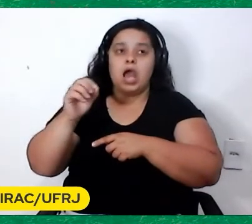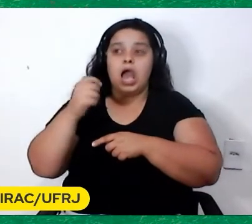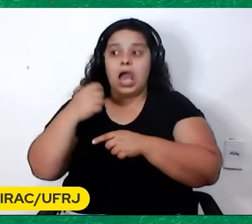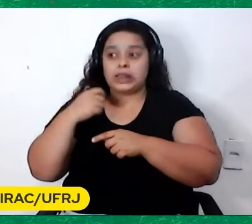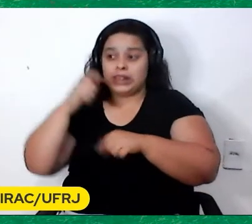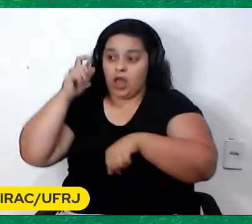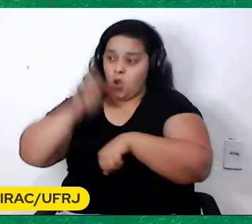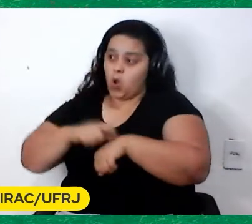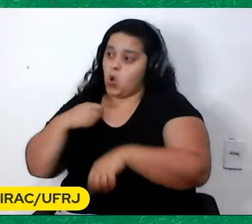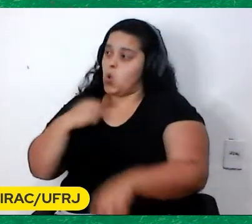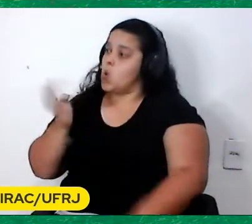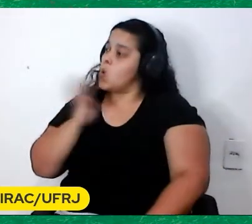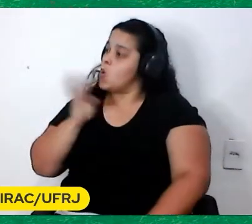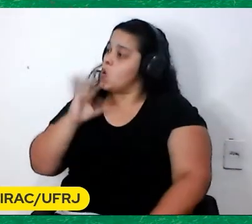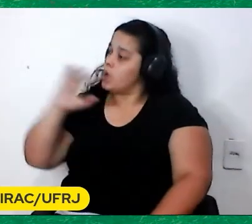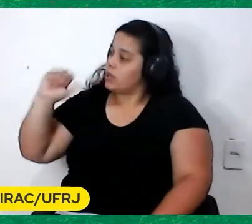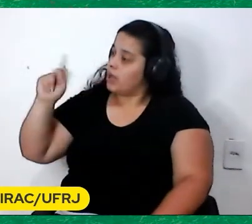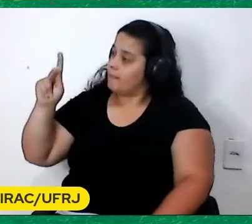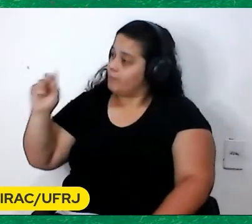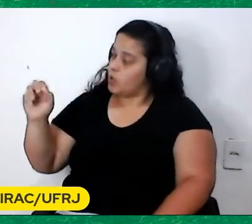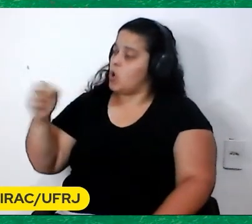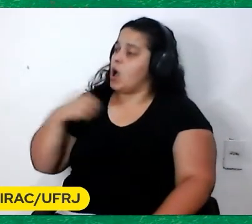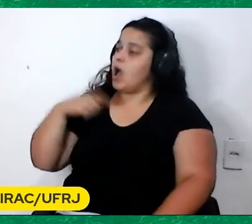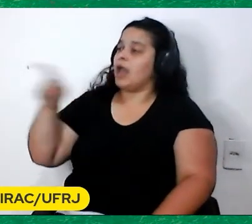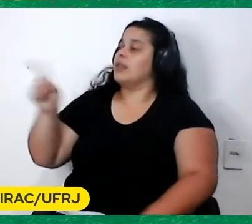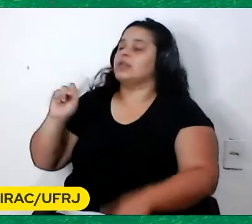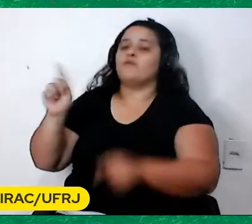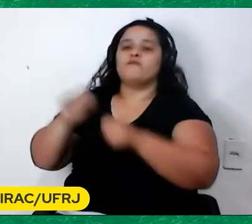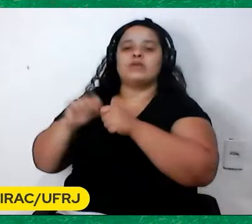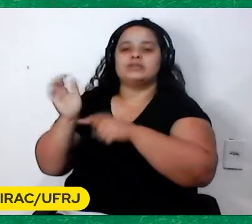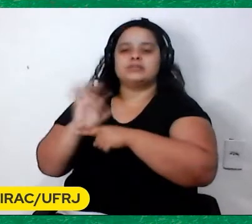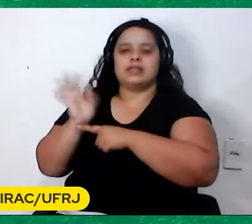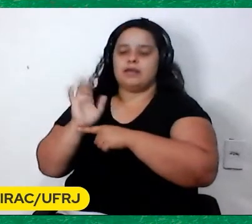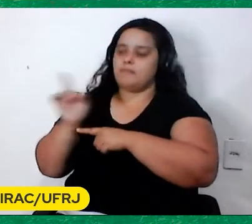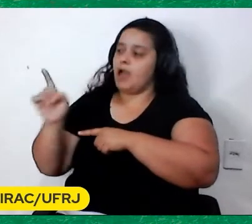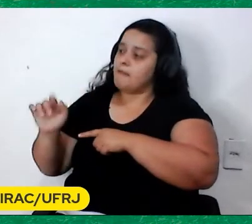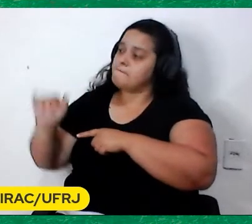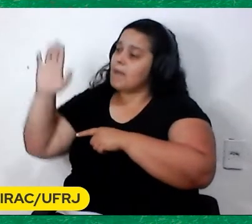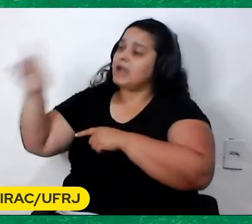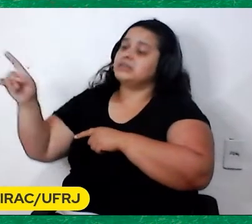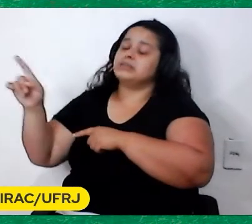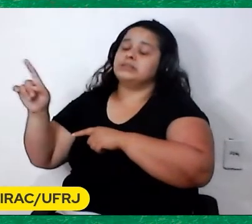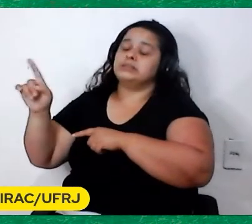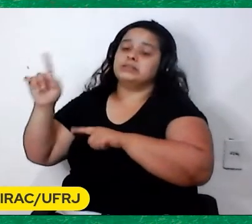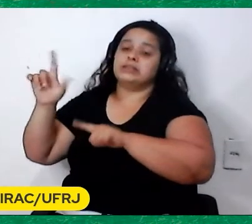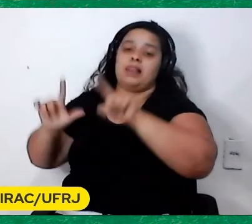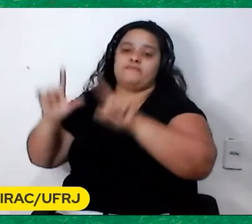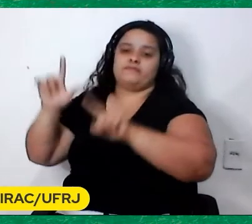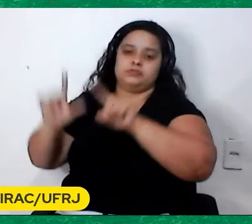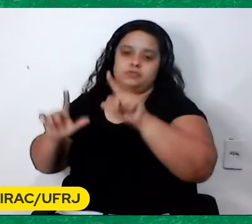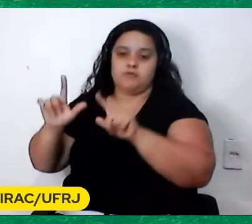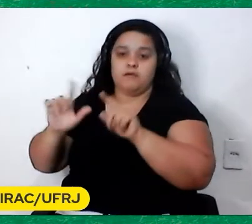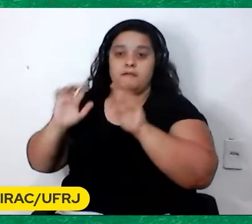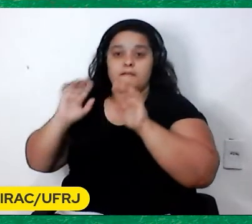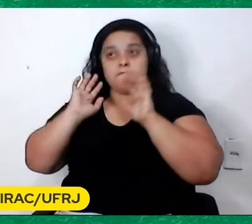quase não fazia mais cinema Ele estava trabalhando mais com a televisão Mas graças